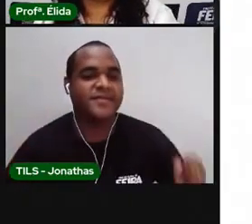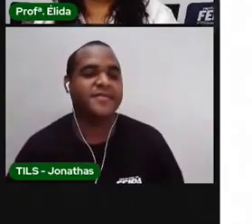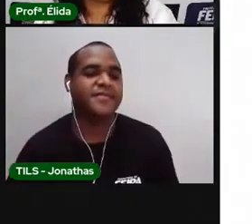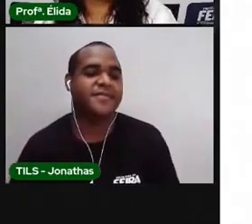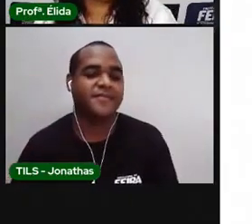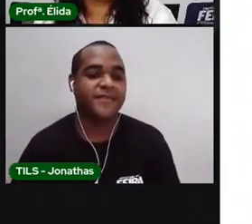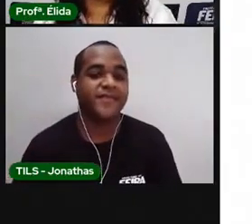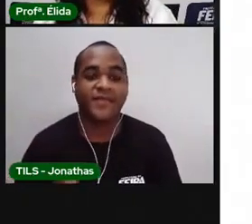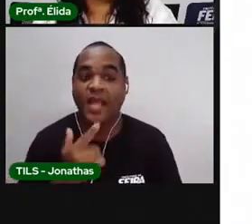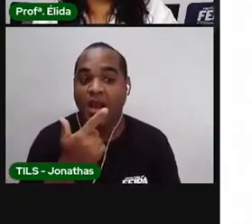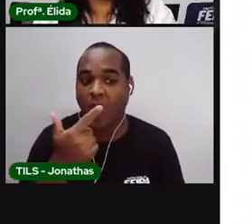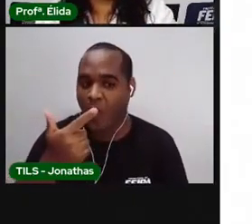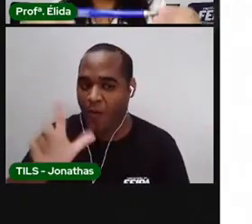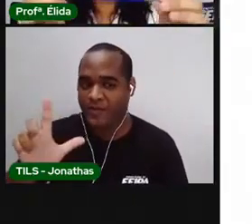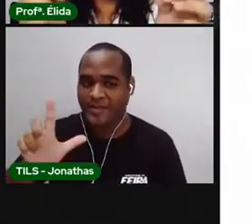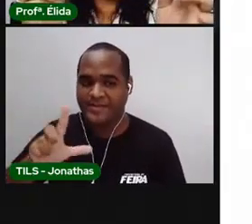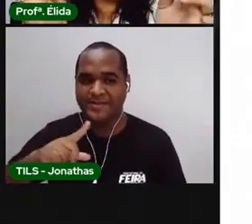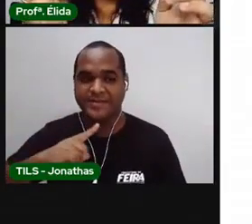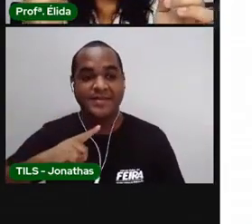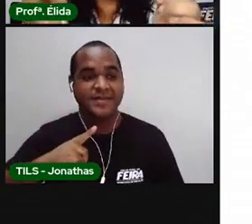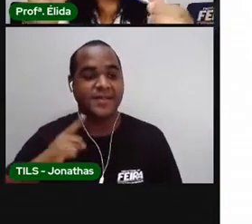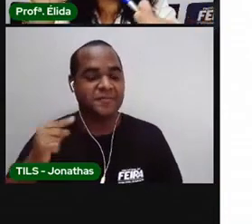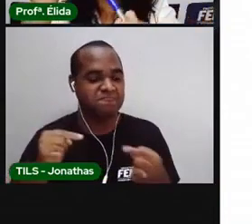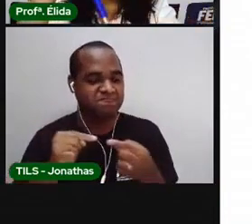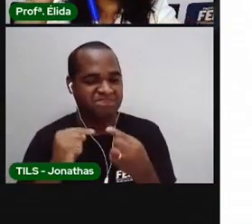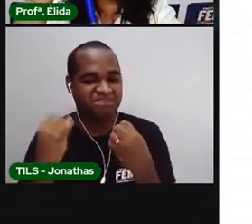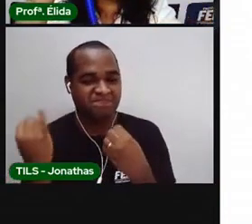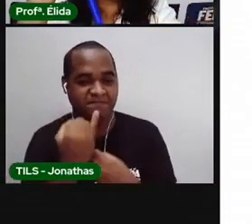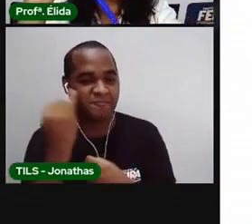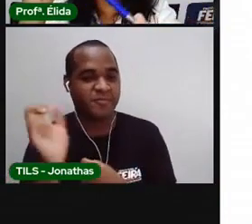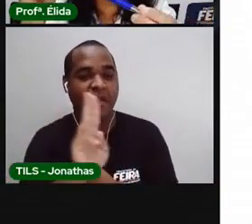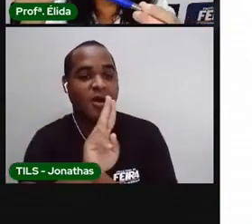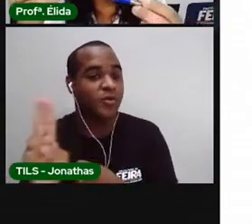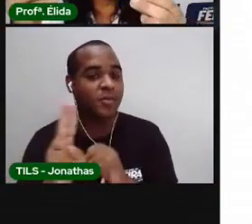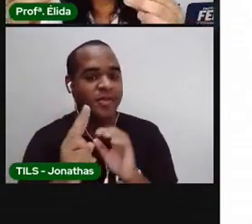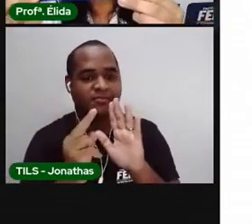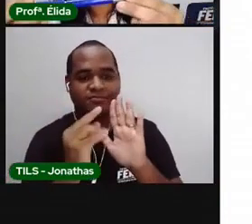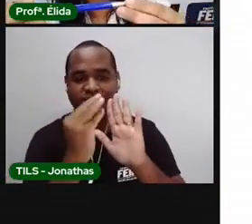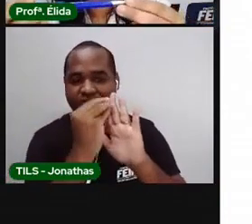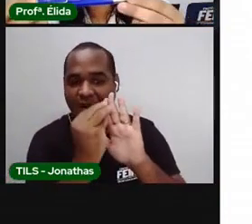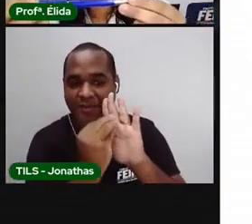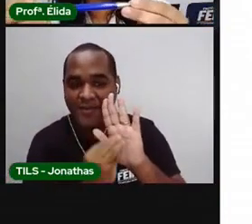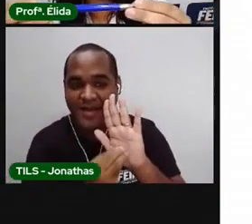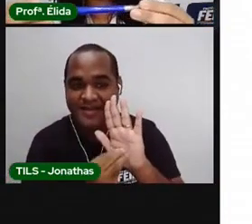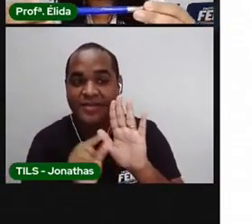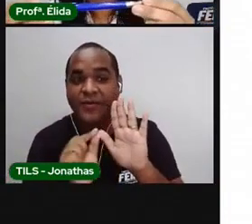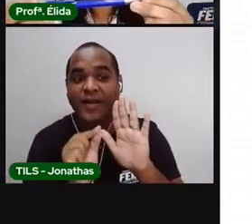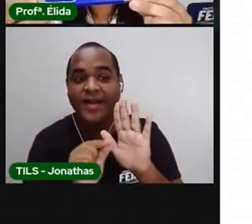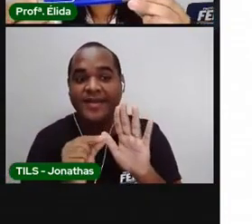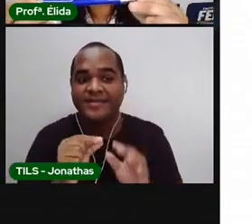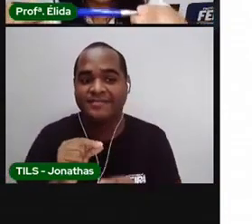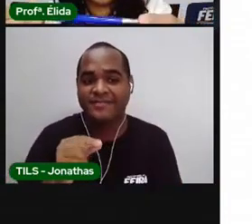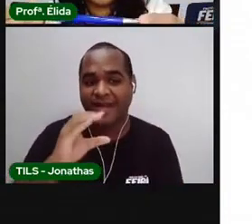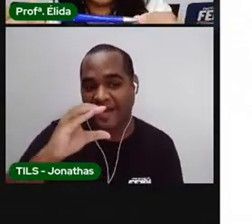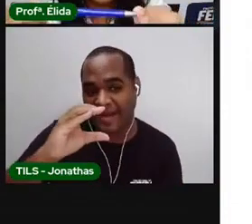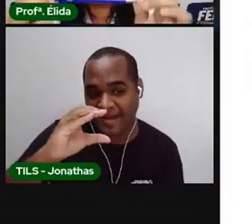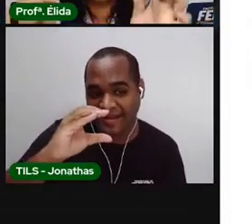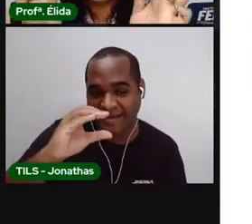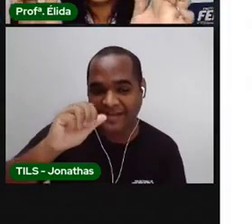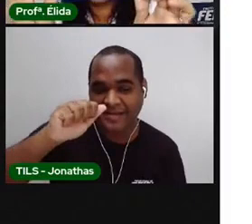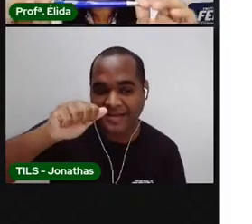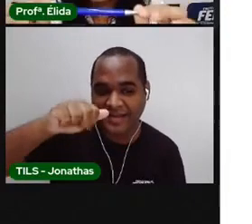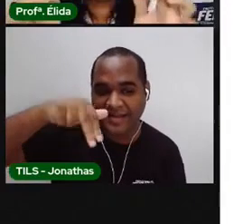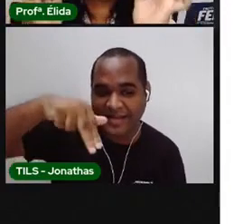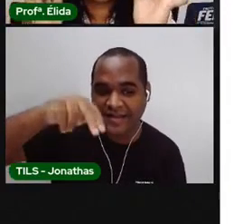E a próxima palavra? O nome desse objeto é caneta. C-A